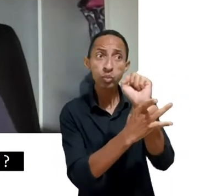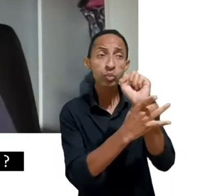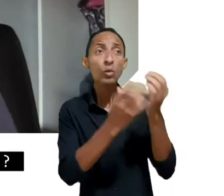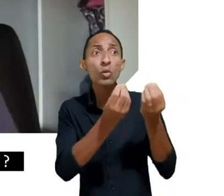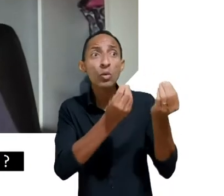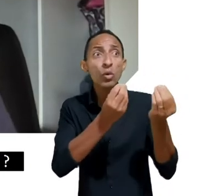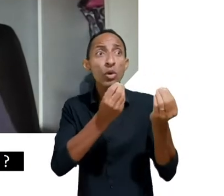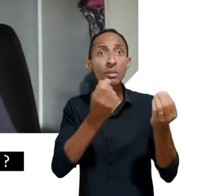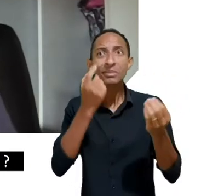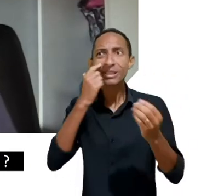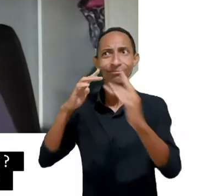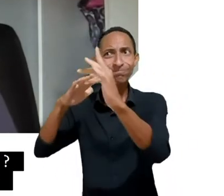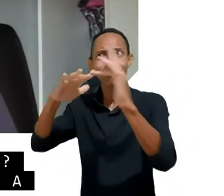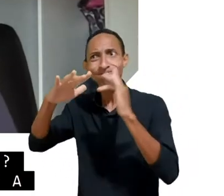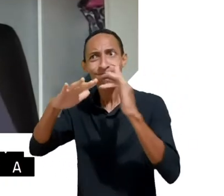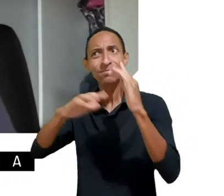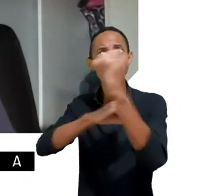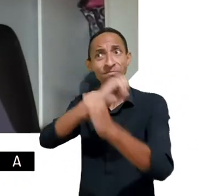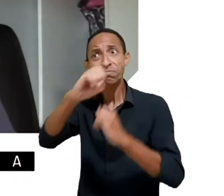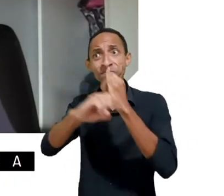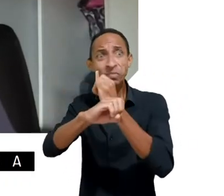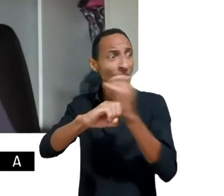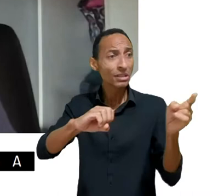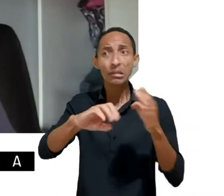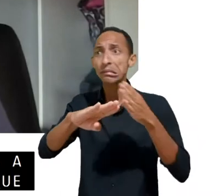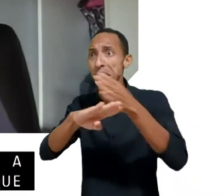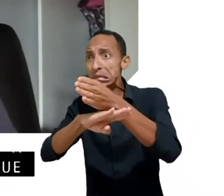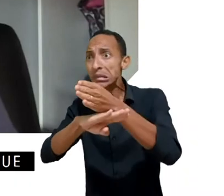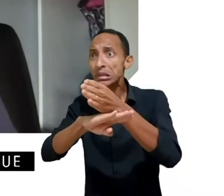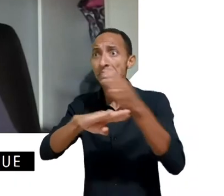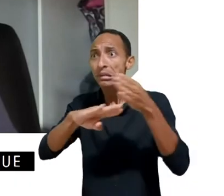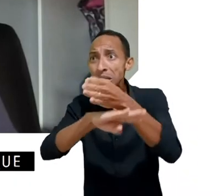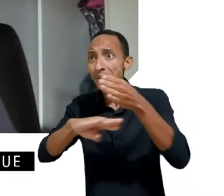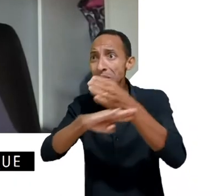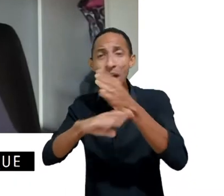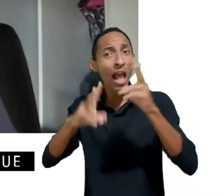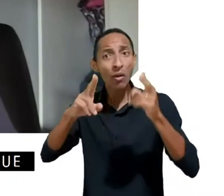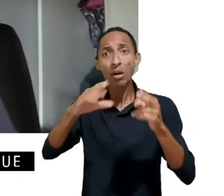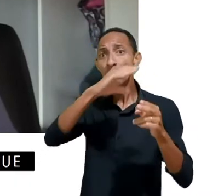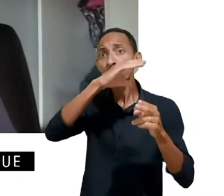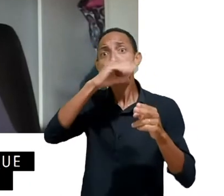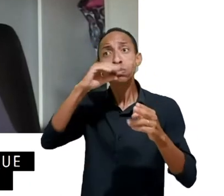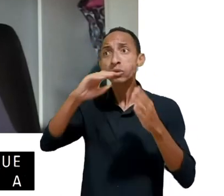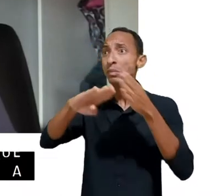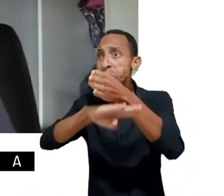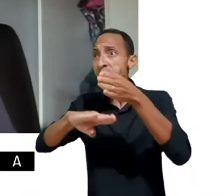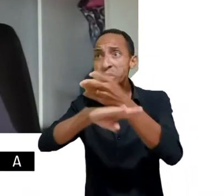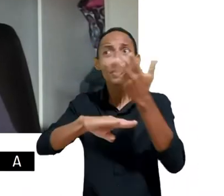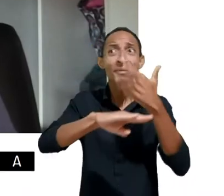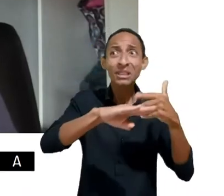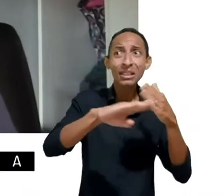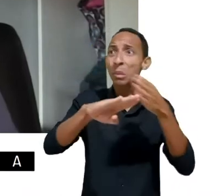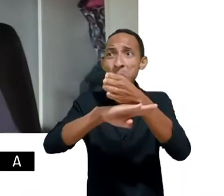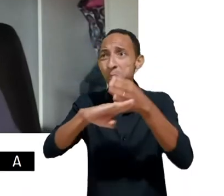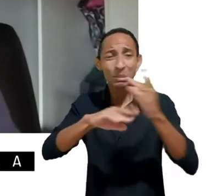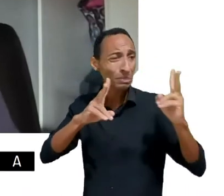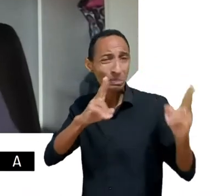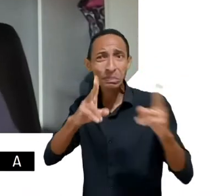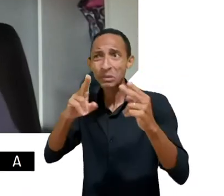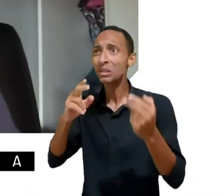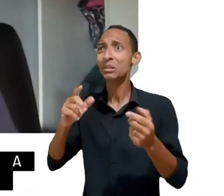que a gente vê quanto os adultos. A gente vê as crianças que estão aí expostas a informações erradas,